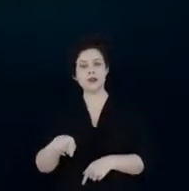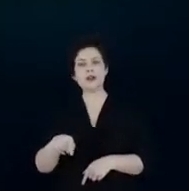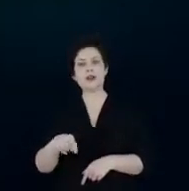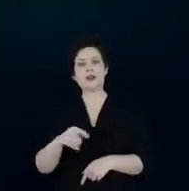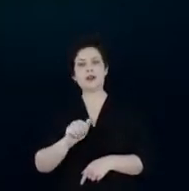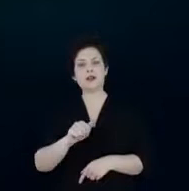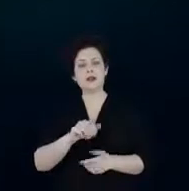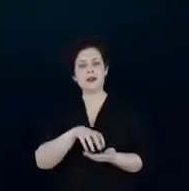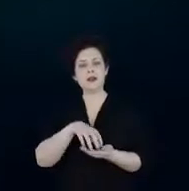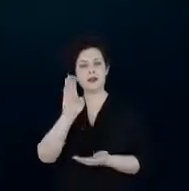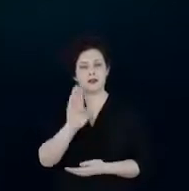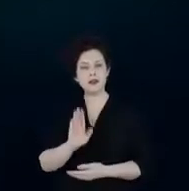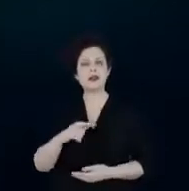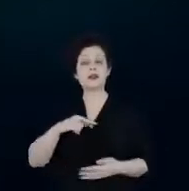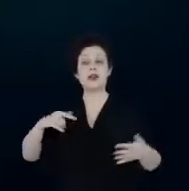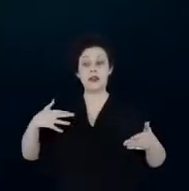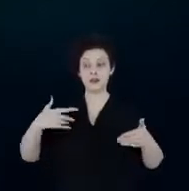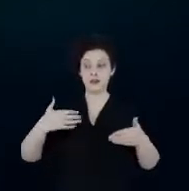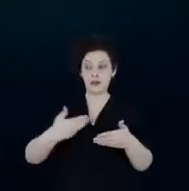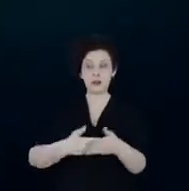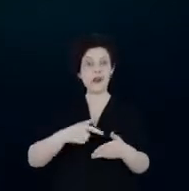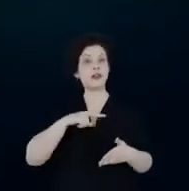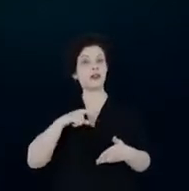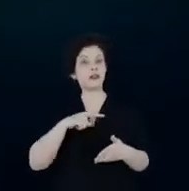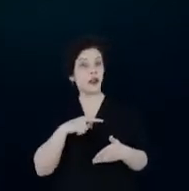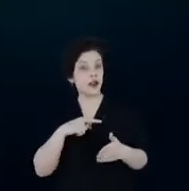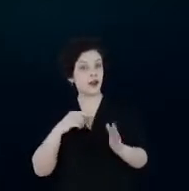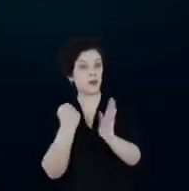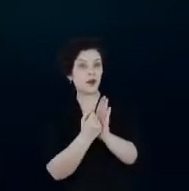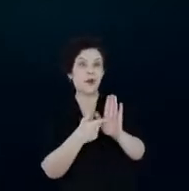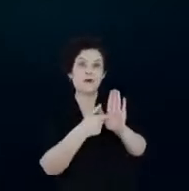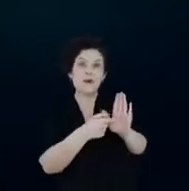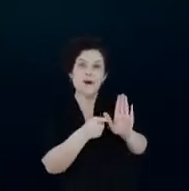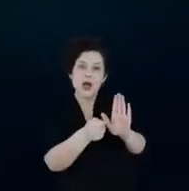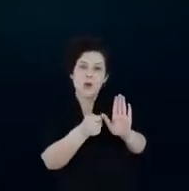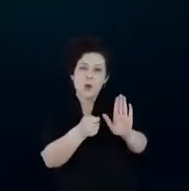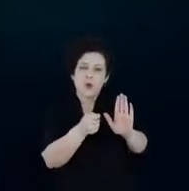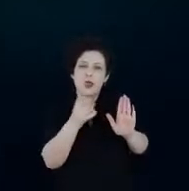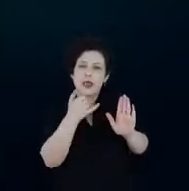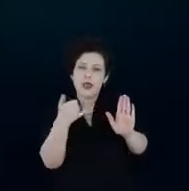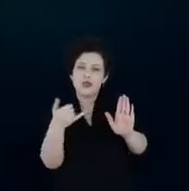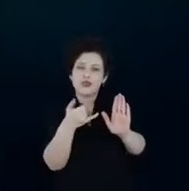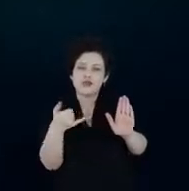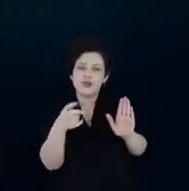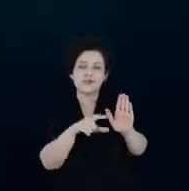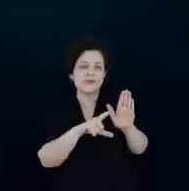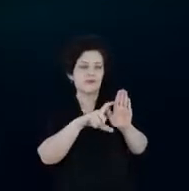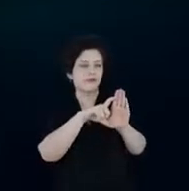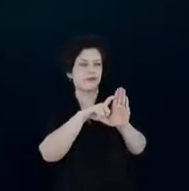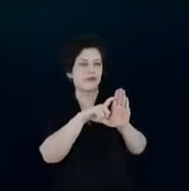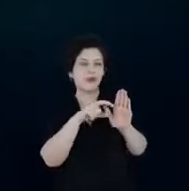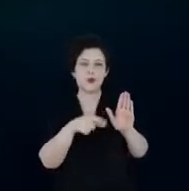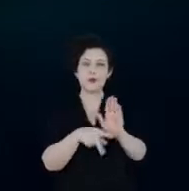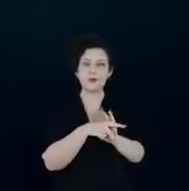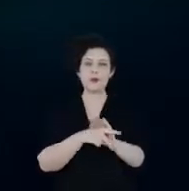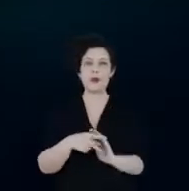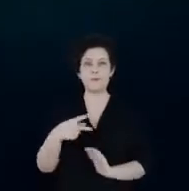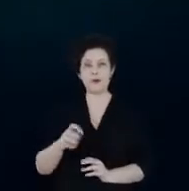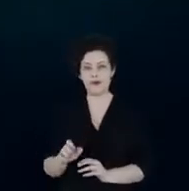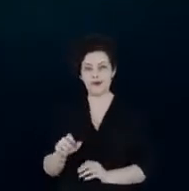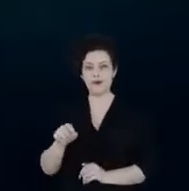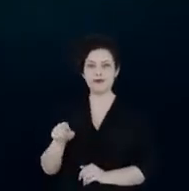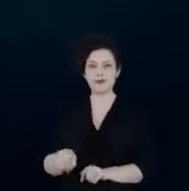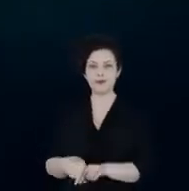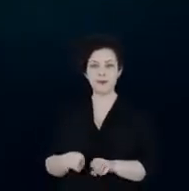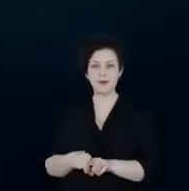tem uma história já antiga de relação com o próprio P.E. Eu